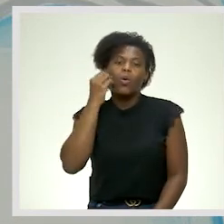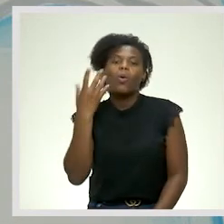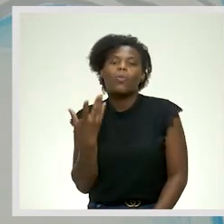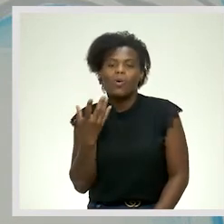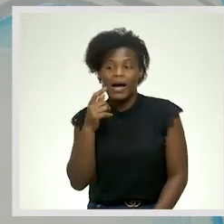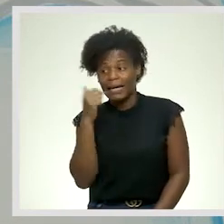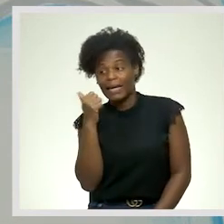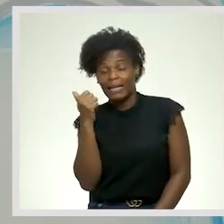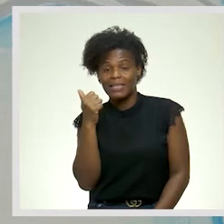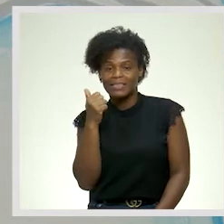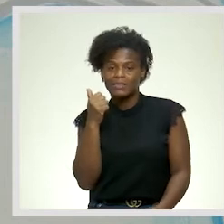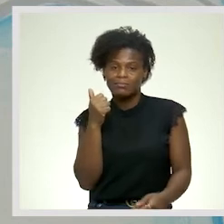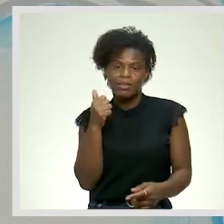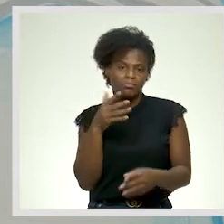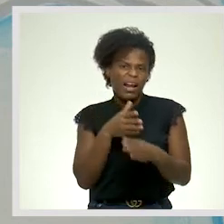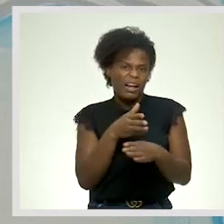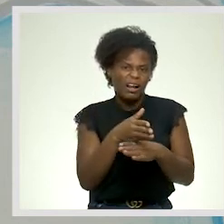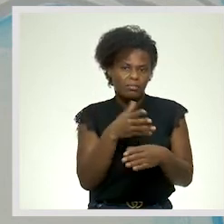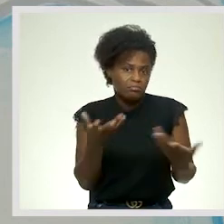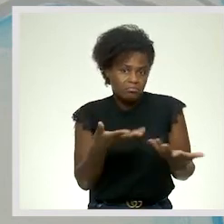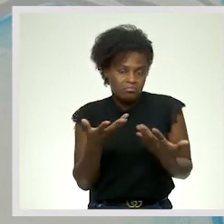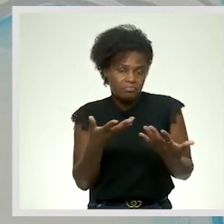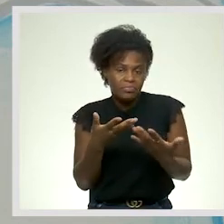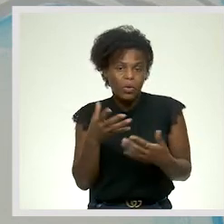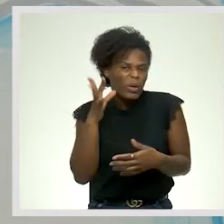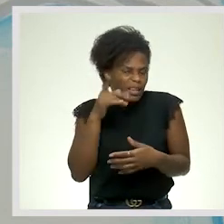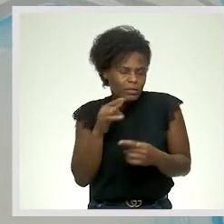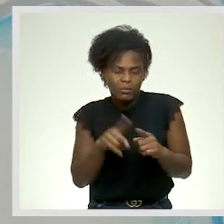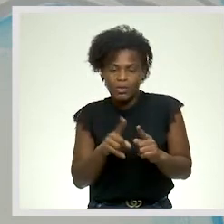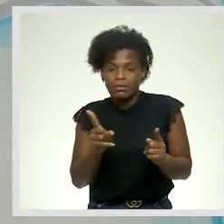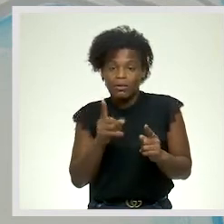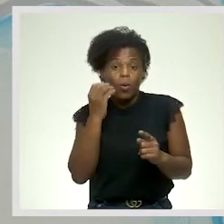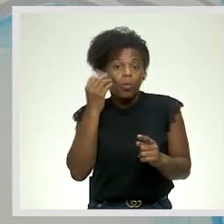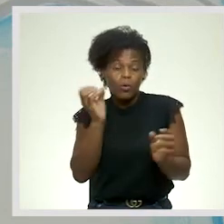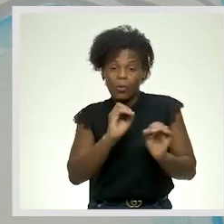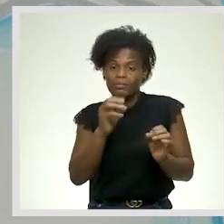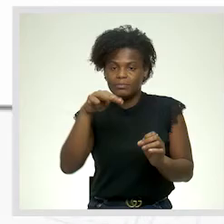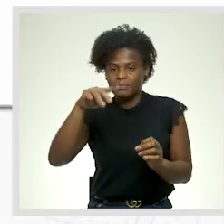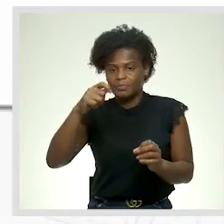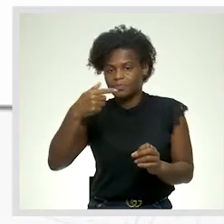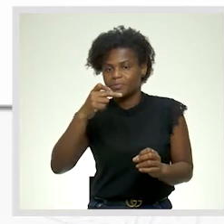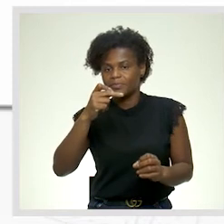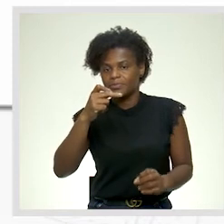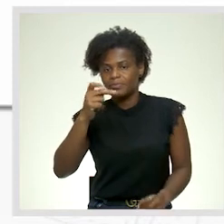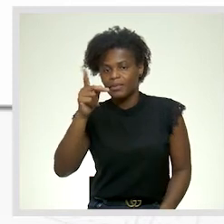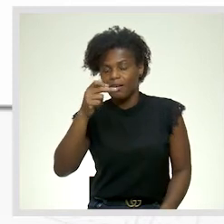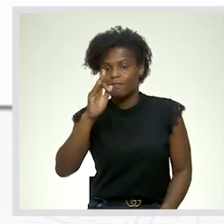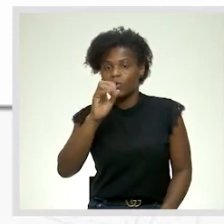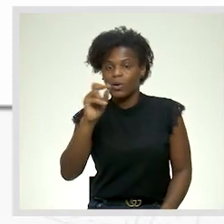Aquele de rachar a lenha. Mas não traz partícula comparativa. Então, é metáfora. Interrogação.